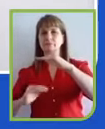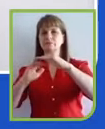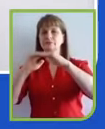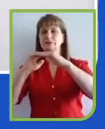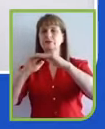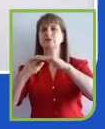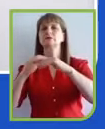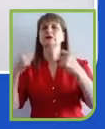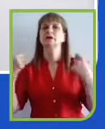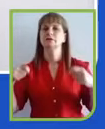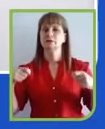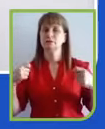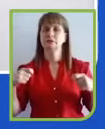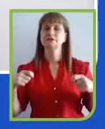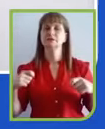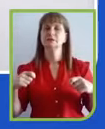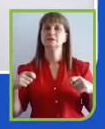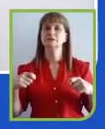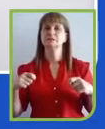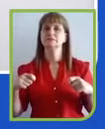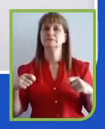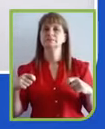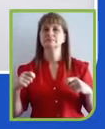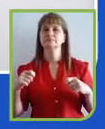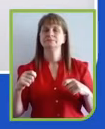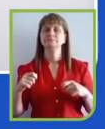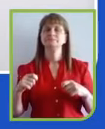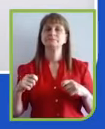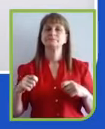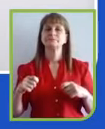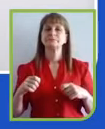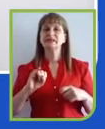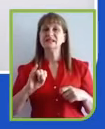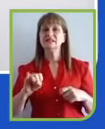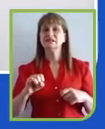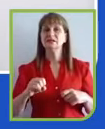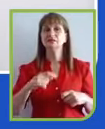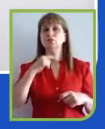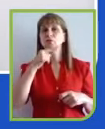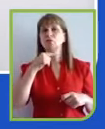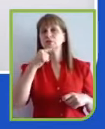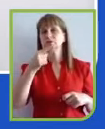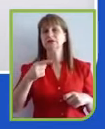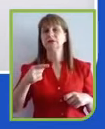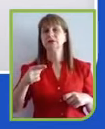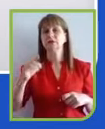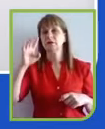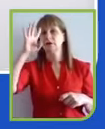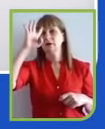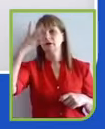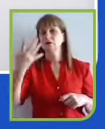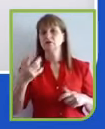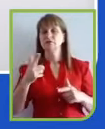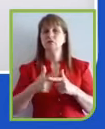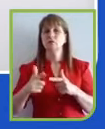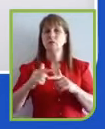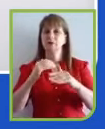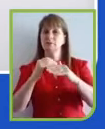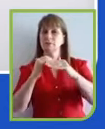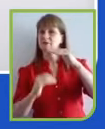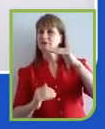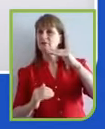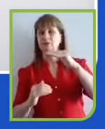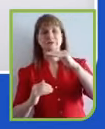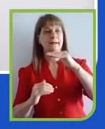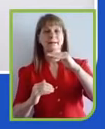Objetivos do Desenvolvimento Sustentável, se não resolvermos essas questões de desigualdade, que permeia toda a sociedade, mas que a gente não